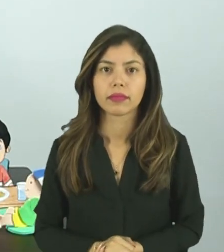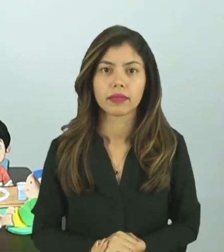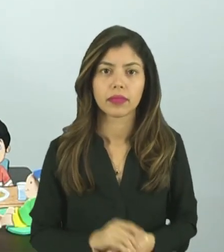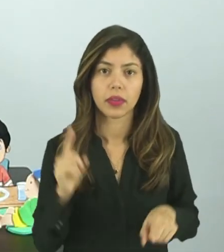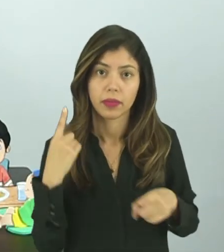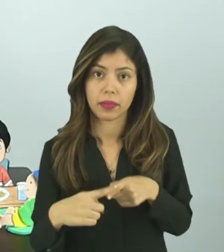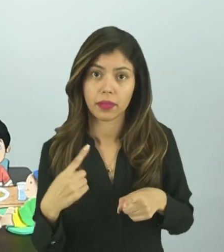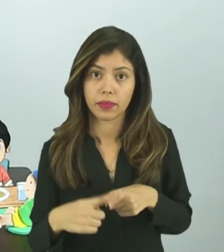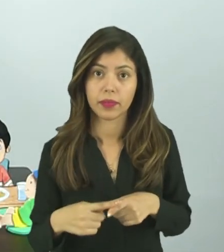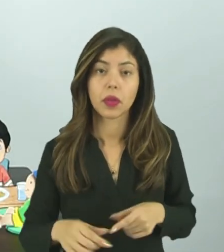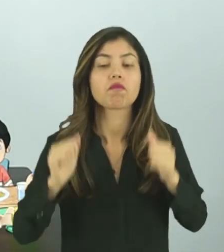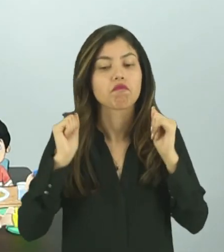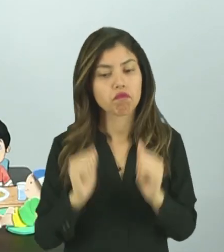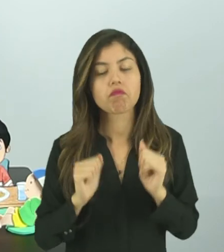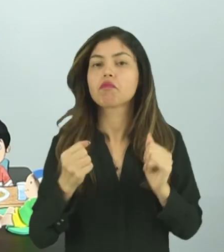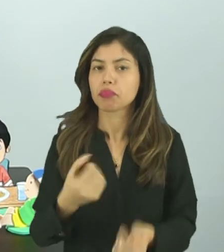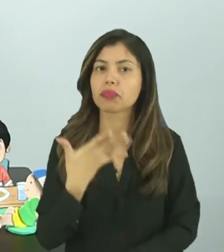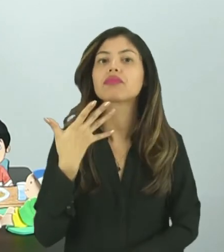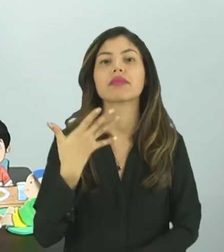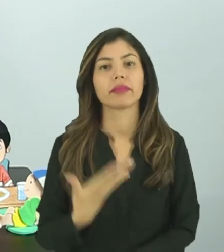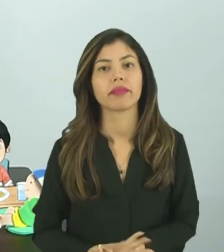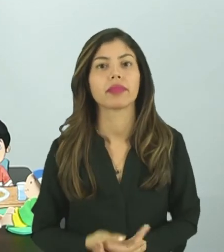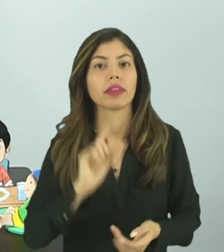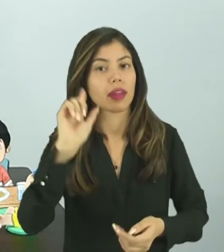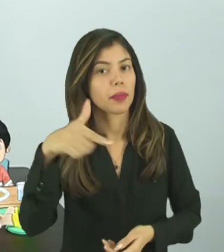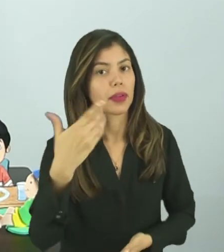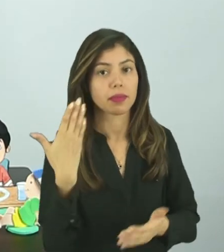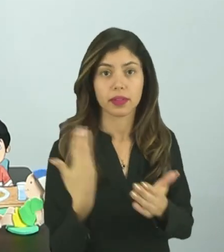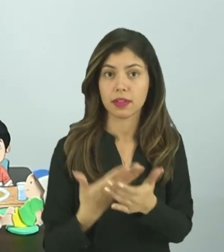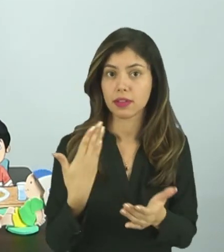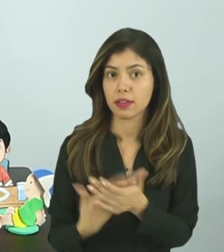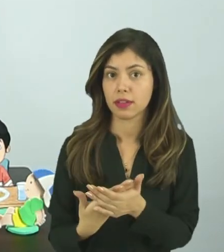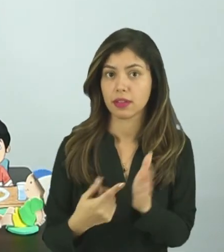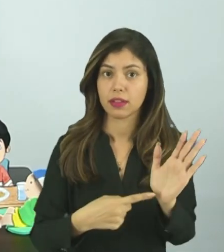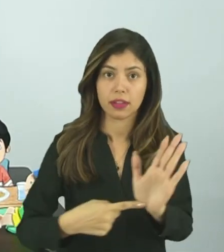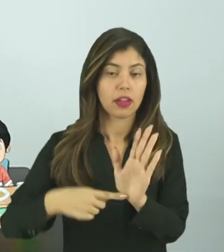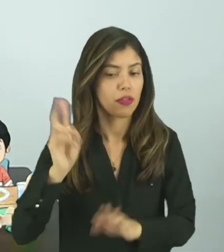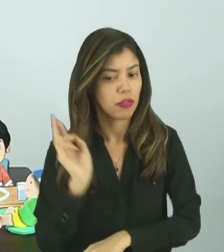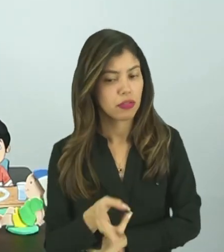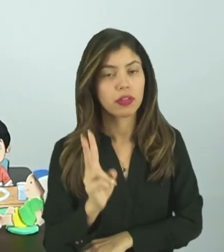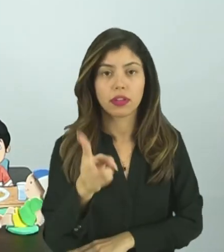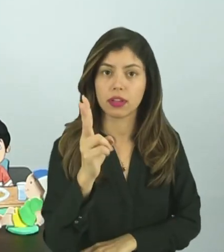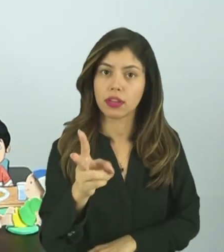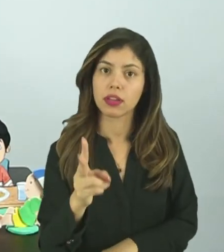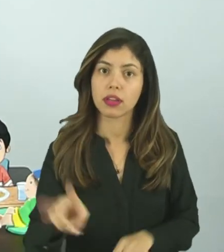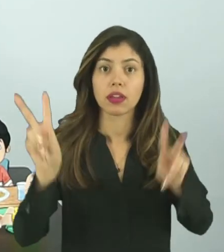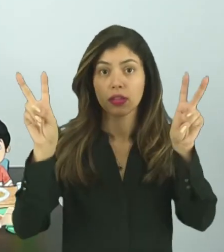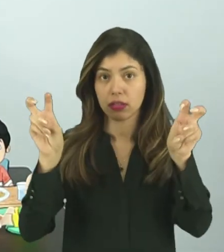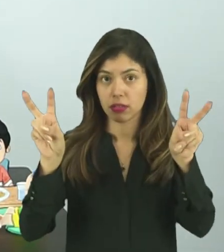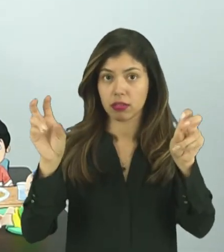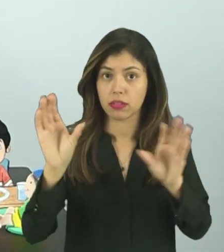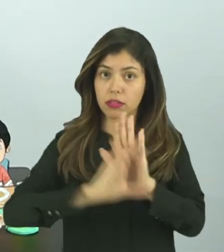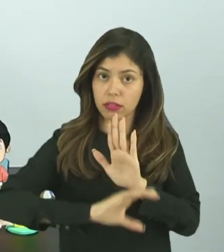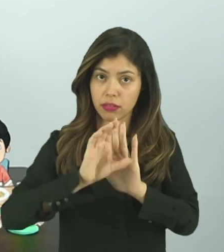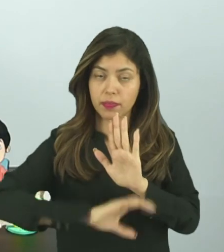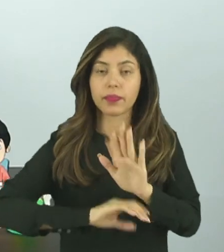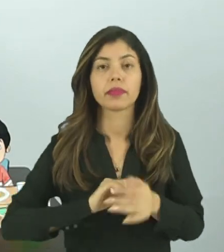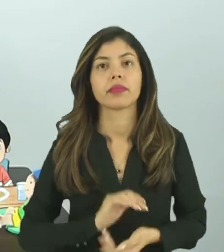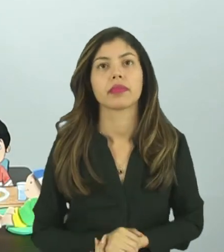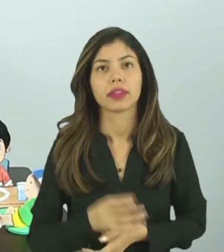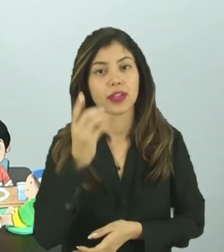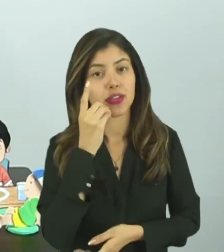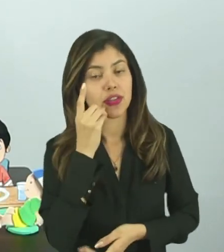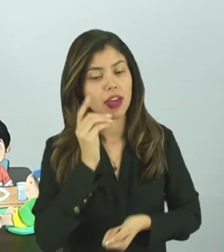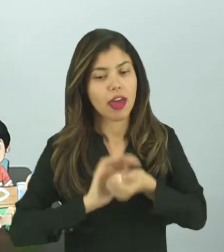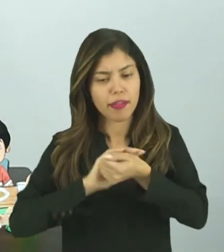porque vale a pena. Então, na próxima aula, nós daremos continuidade sobre esse mesmo conteúdo, os dias